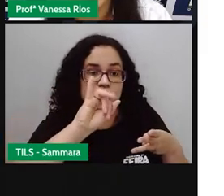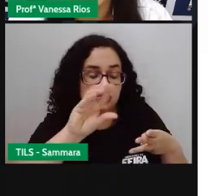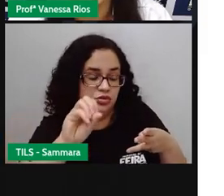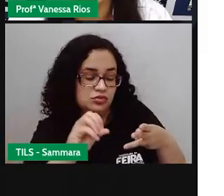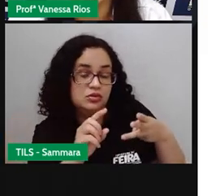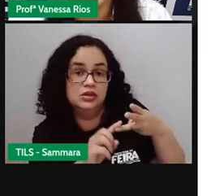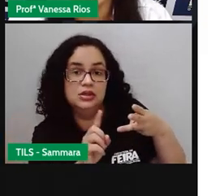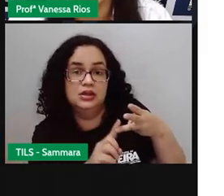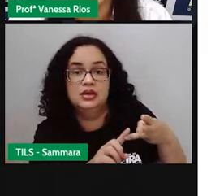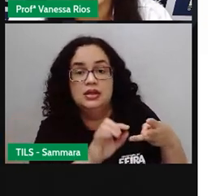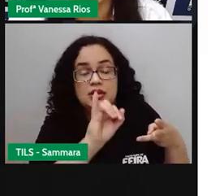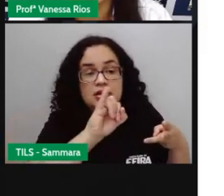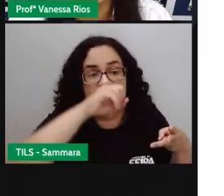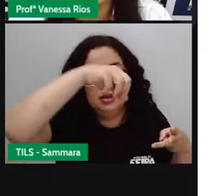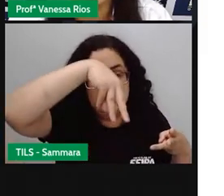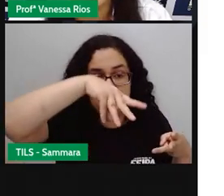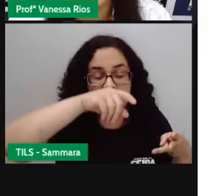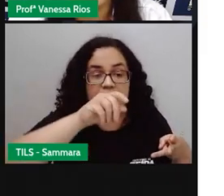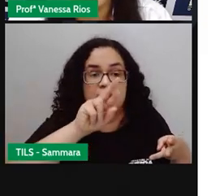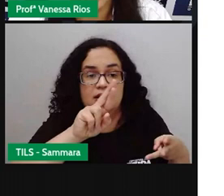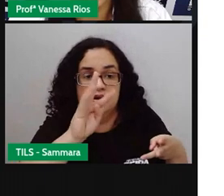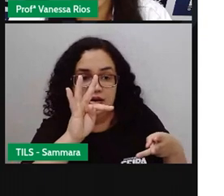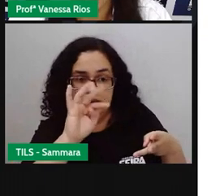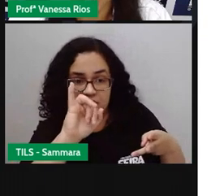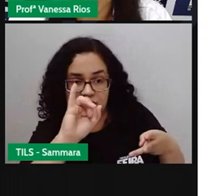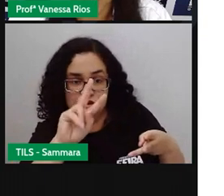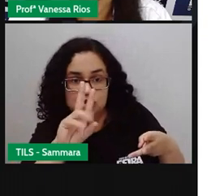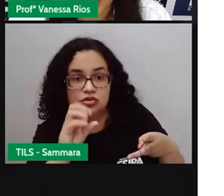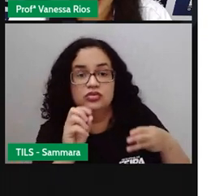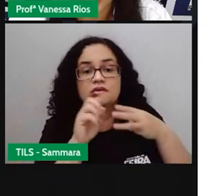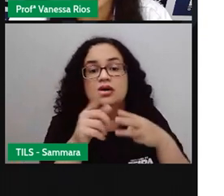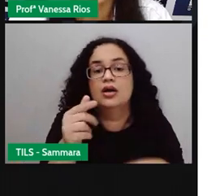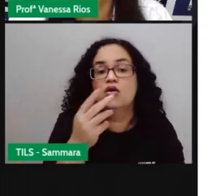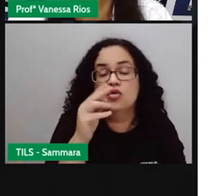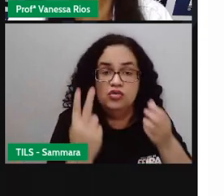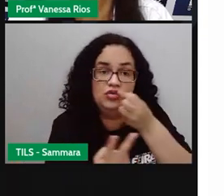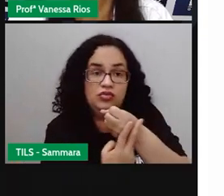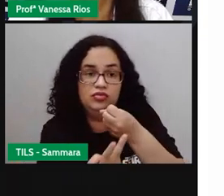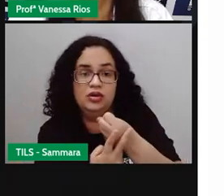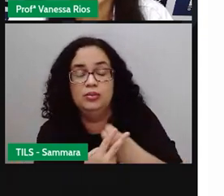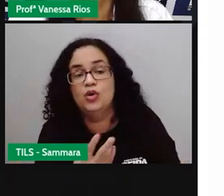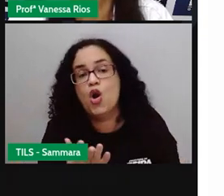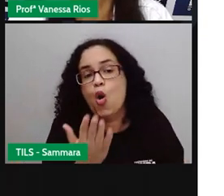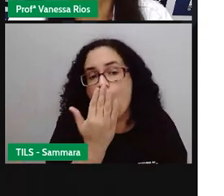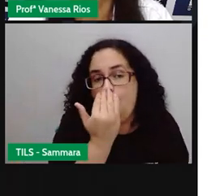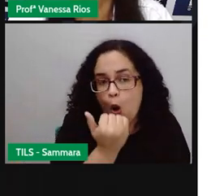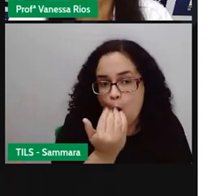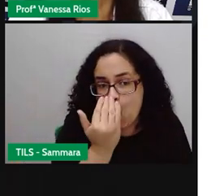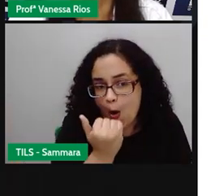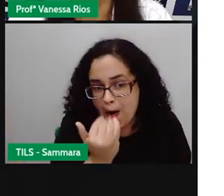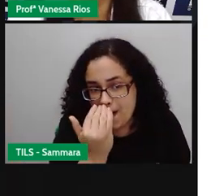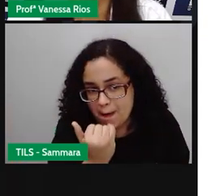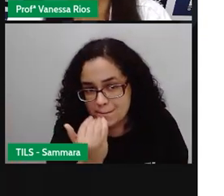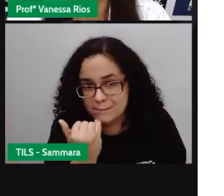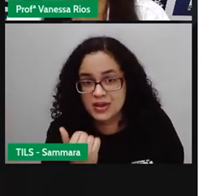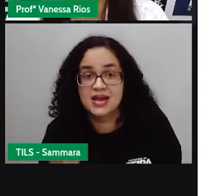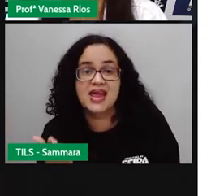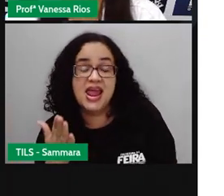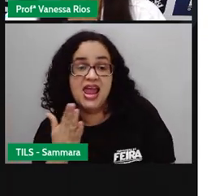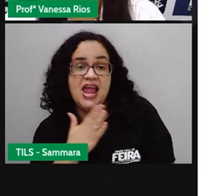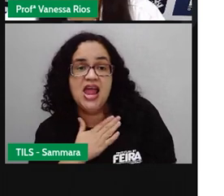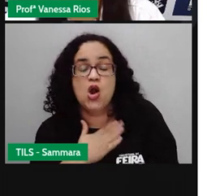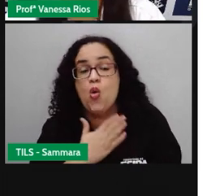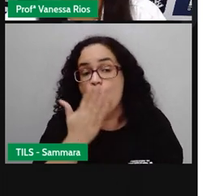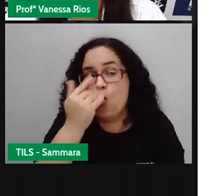exemplo aí de um verbo, né? O verbo comer no modo indicativo. Aí tem dizendo assim, eu